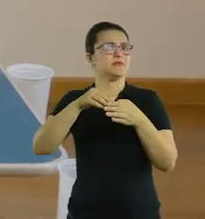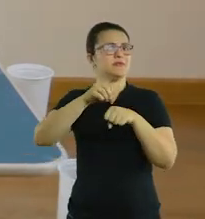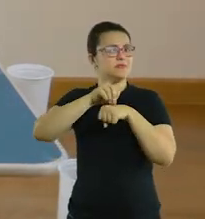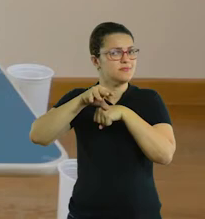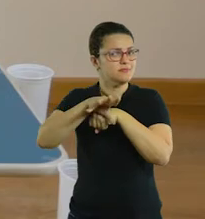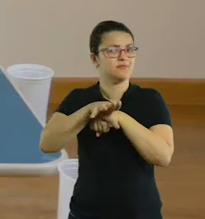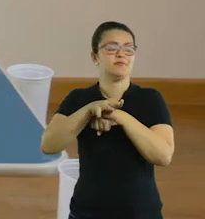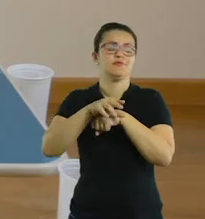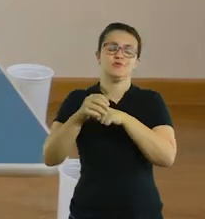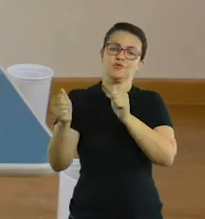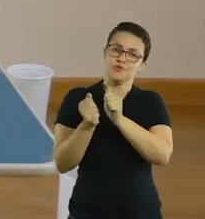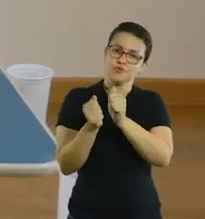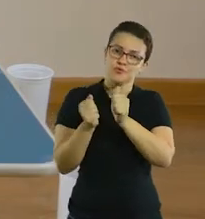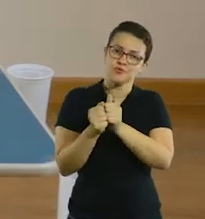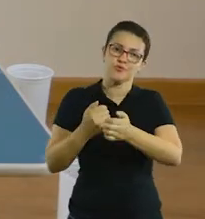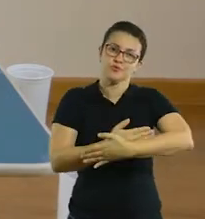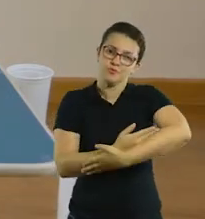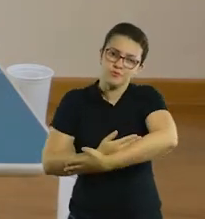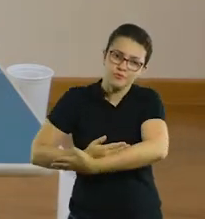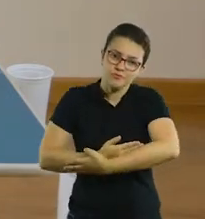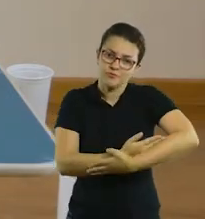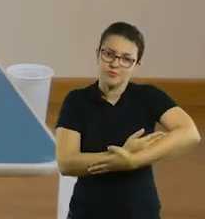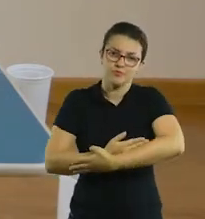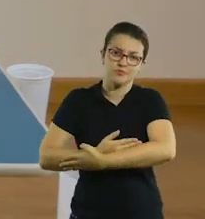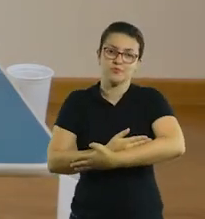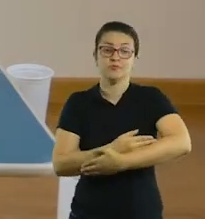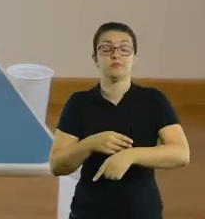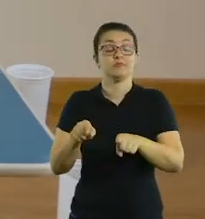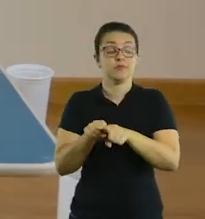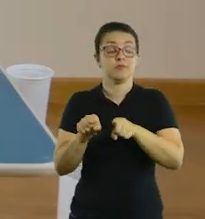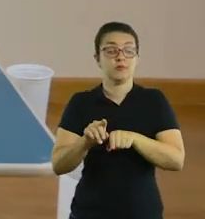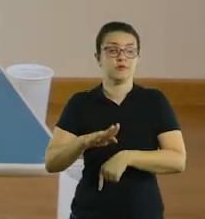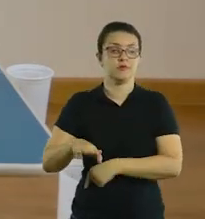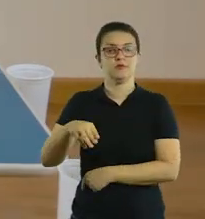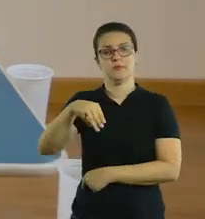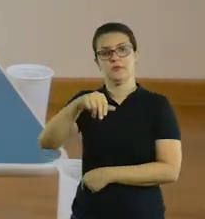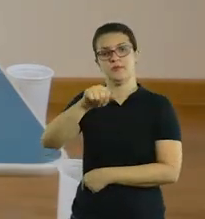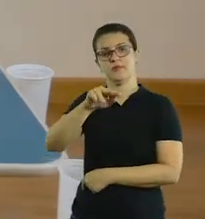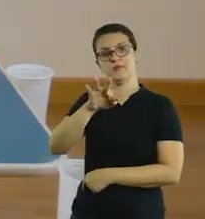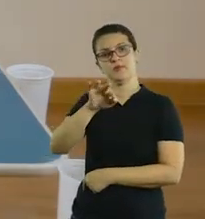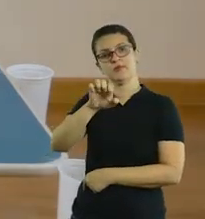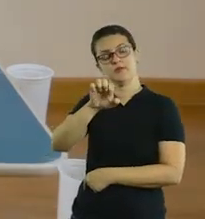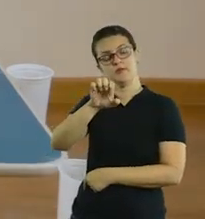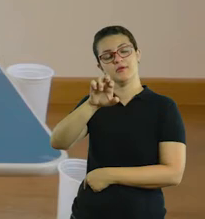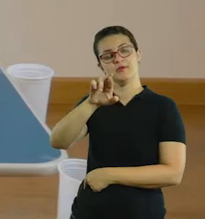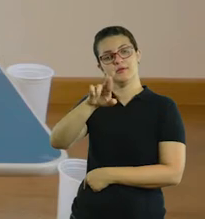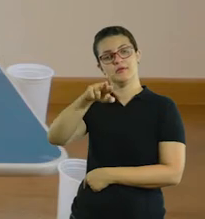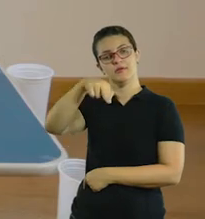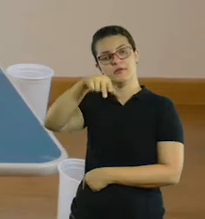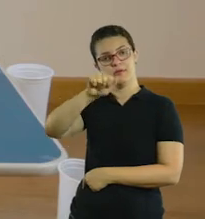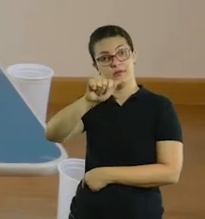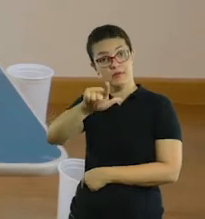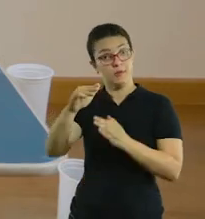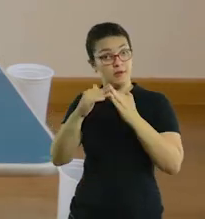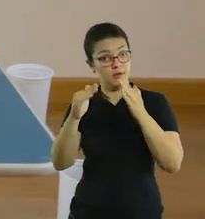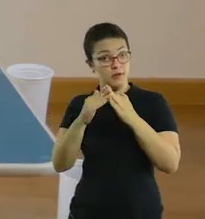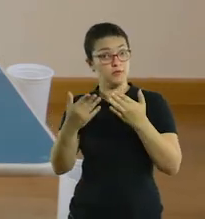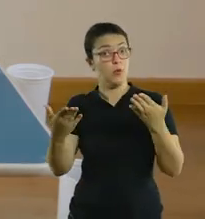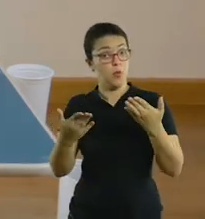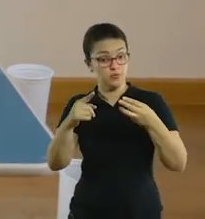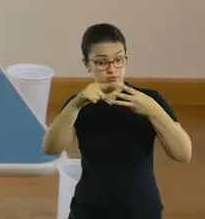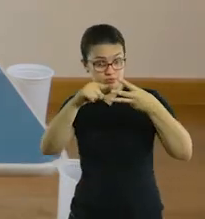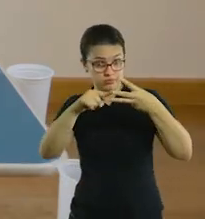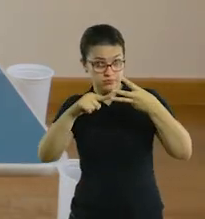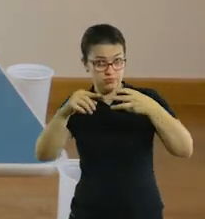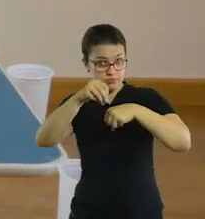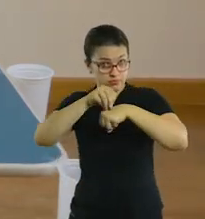atividades para trabalhar com as crianças de adversário 1, 2 e maternal em casa. E para colaborar com vocês, eu trouxe hoje mais três propostas